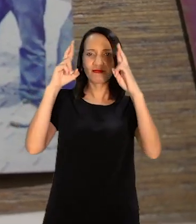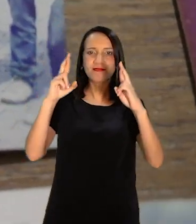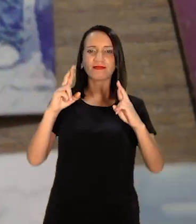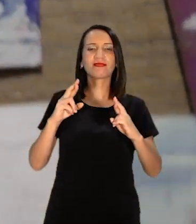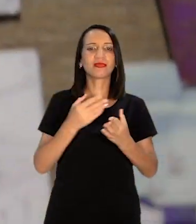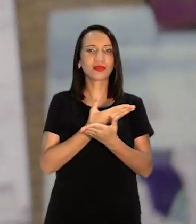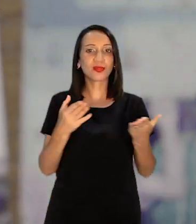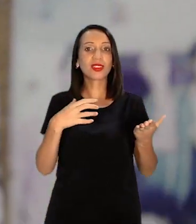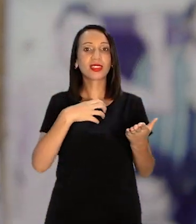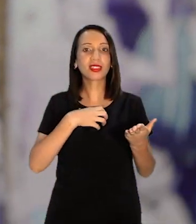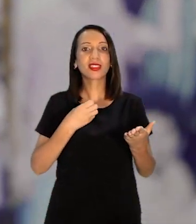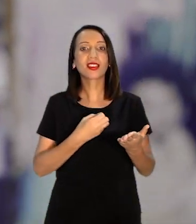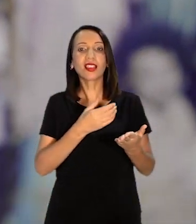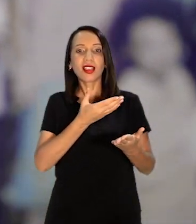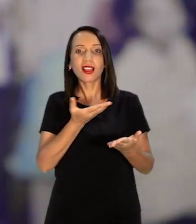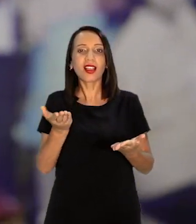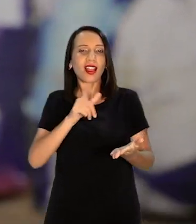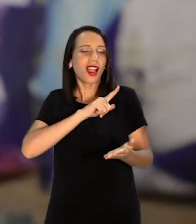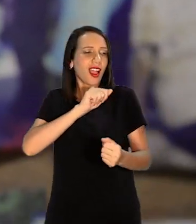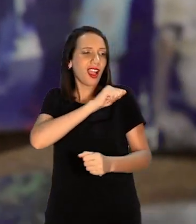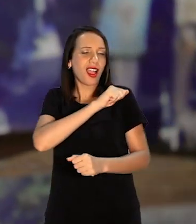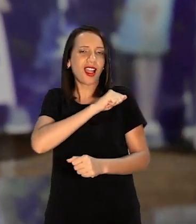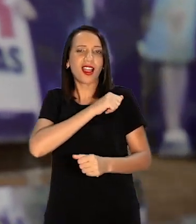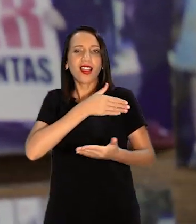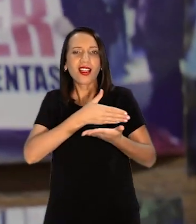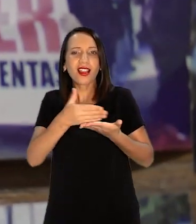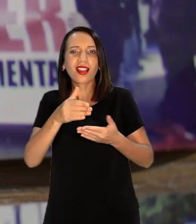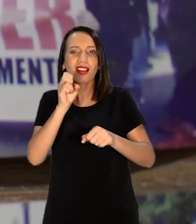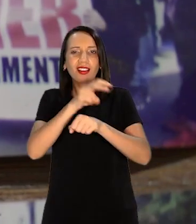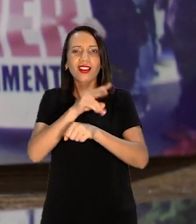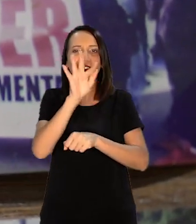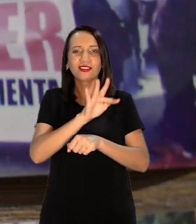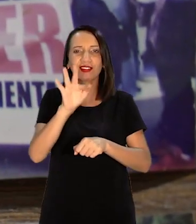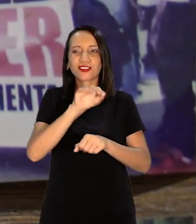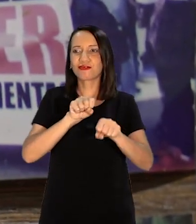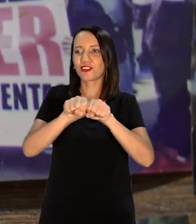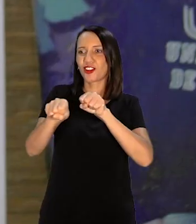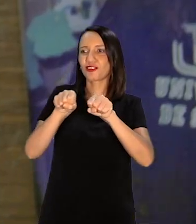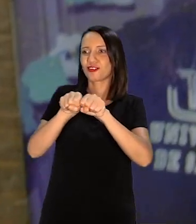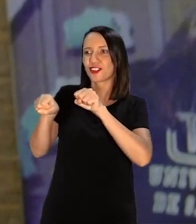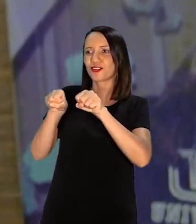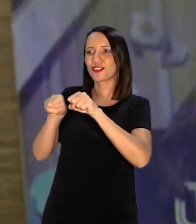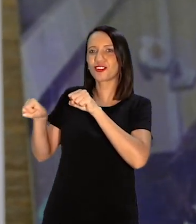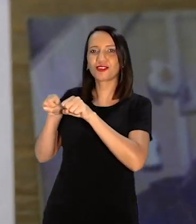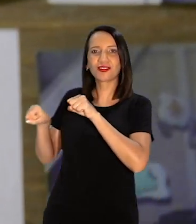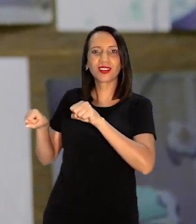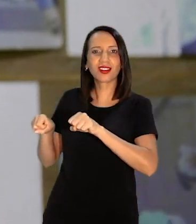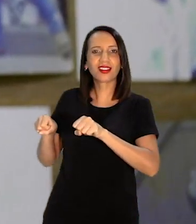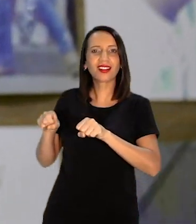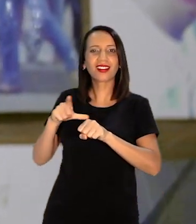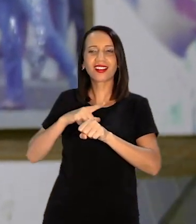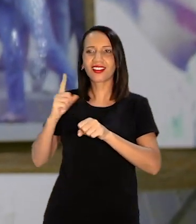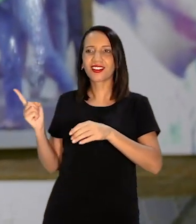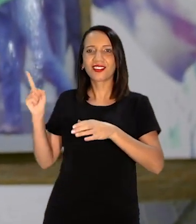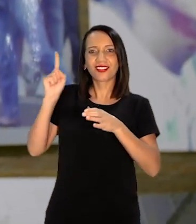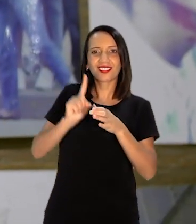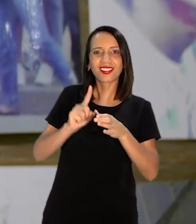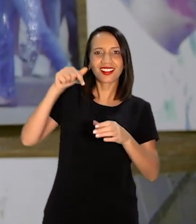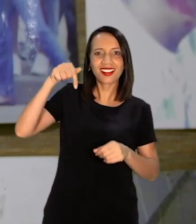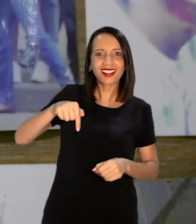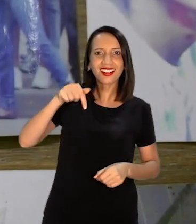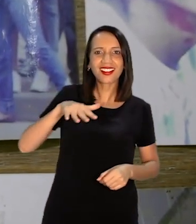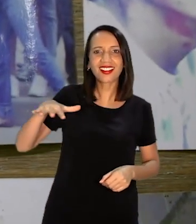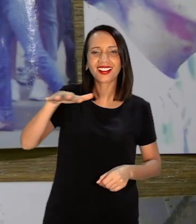disso Quando os alunos Começaram a se formar Fotos dos jovens Com os professores Começaram a retornar Para cá